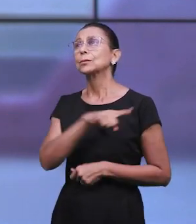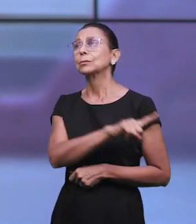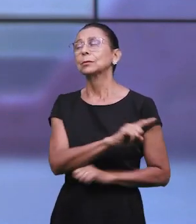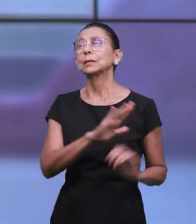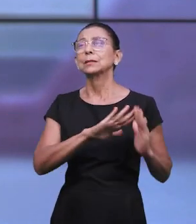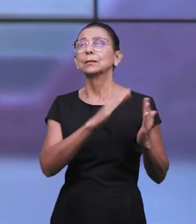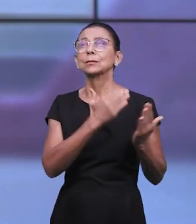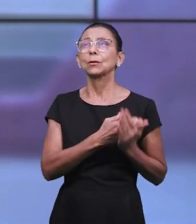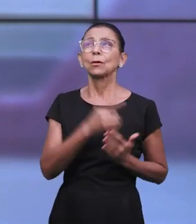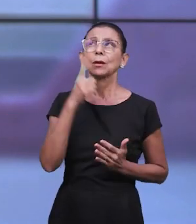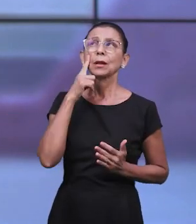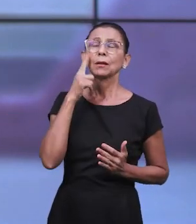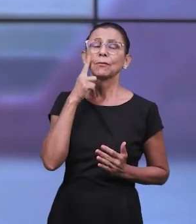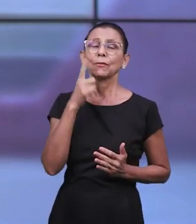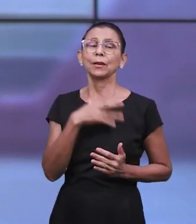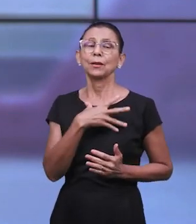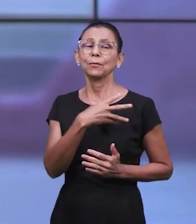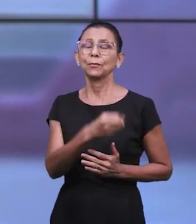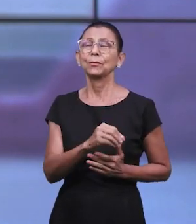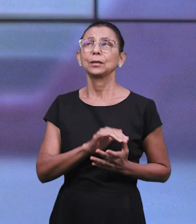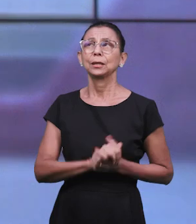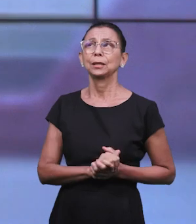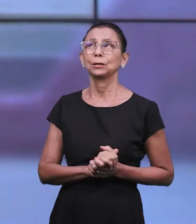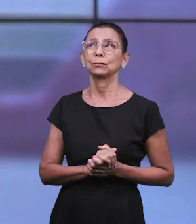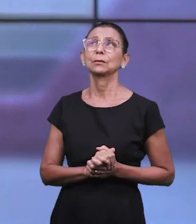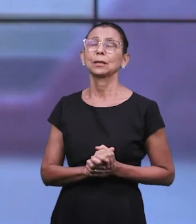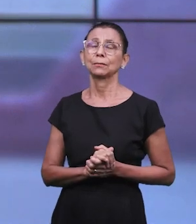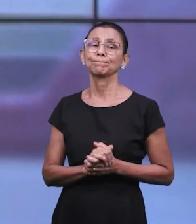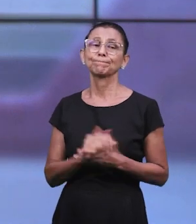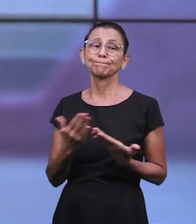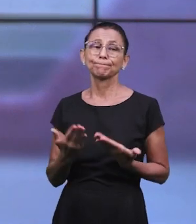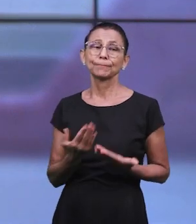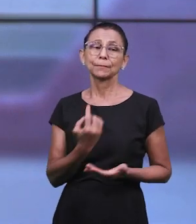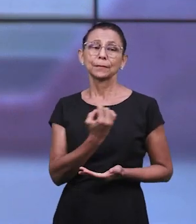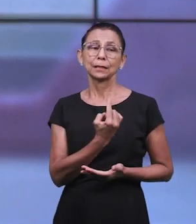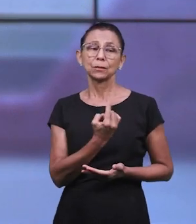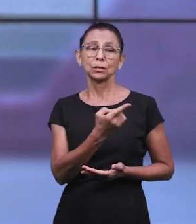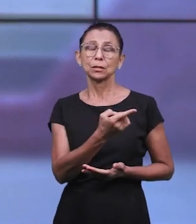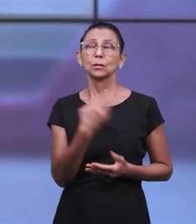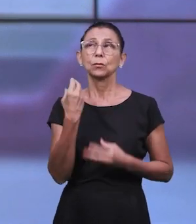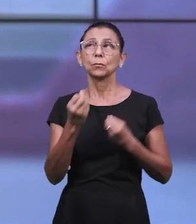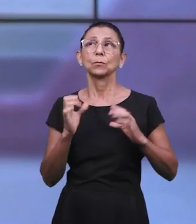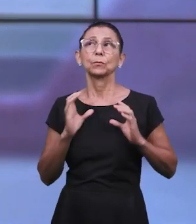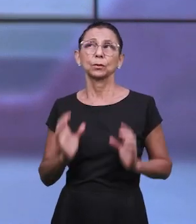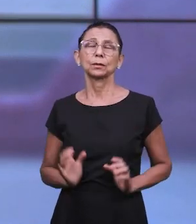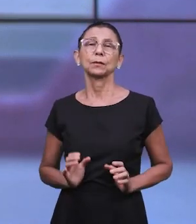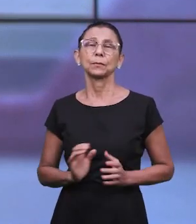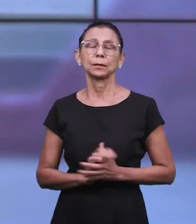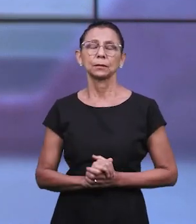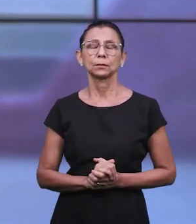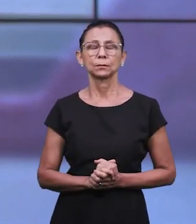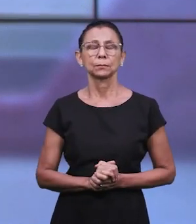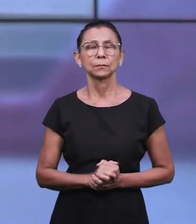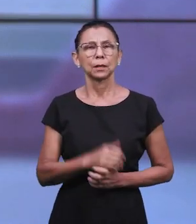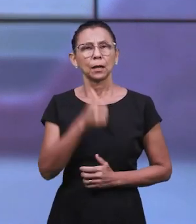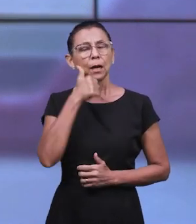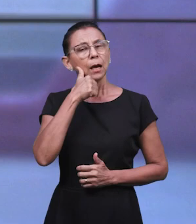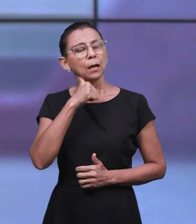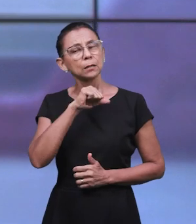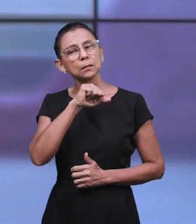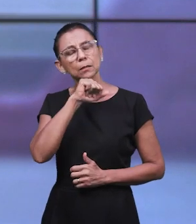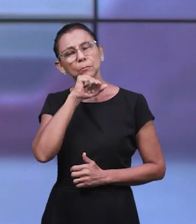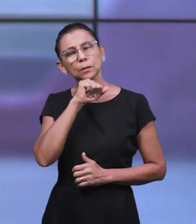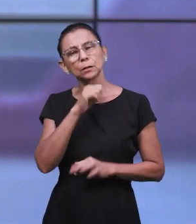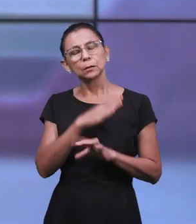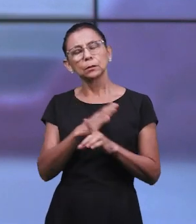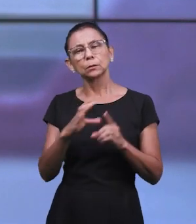filho fazia, como o filho se comportava longe dos seus olhos. E num culto de oração de quinta-feira, quando orava com ela